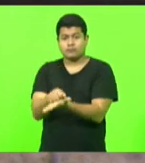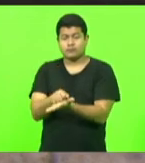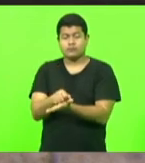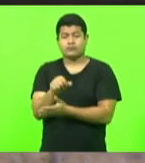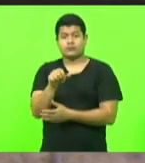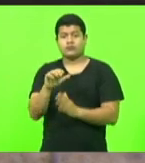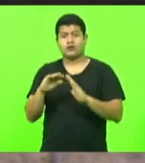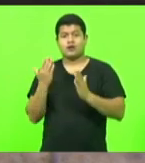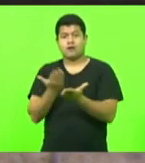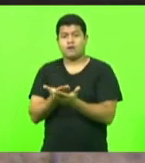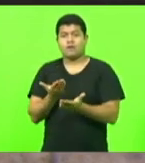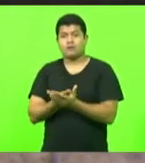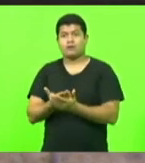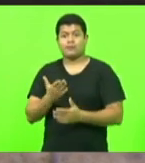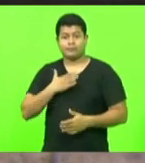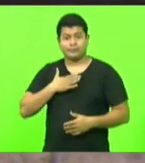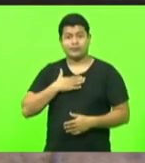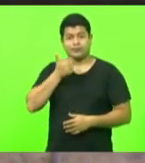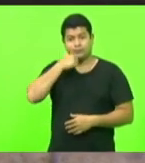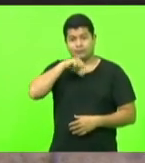sempre a mamãe me levava,